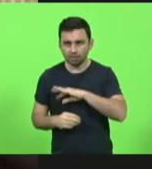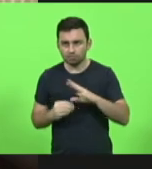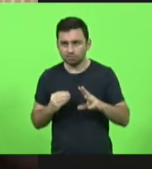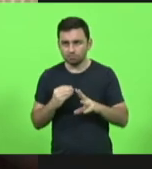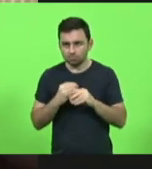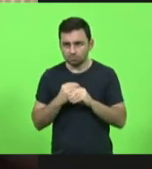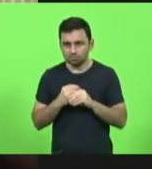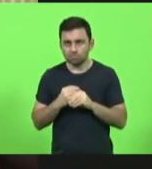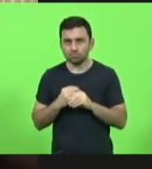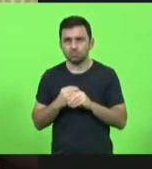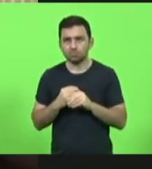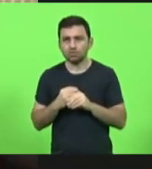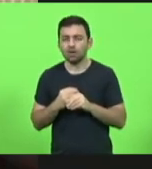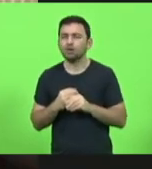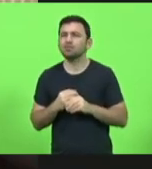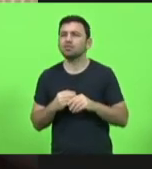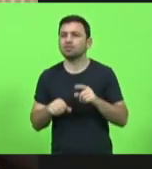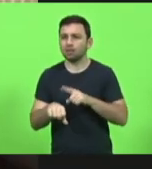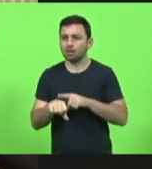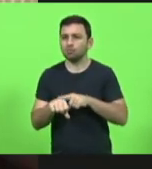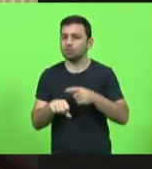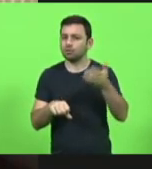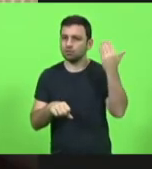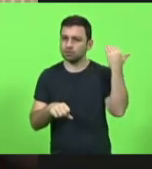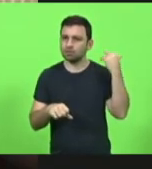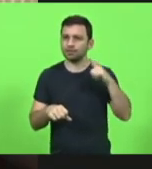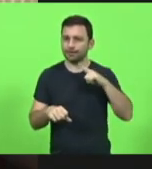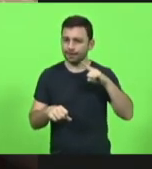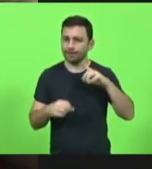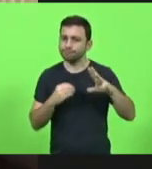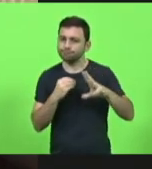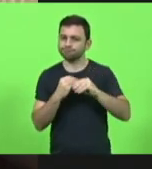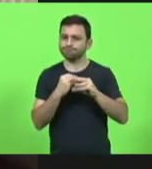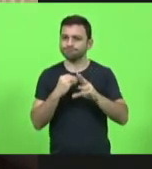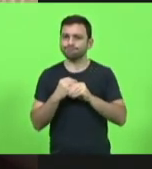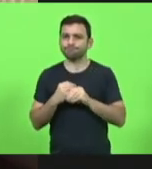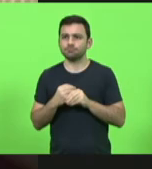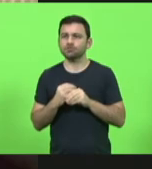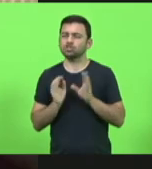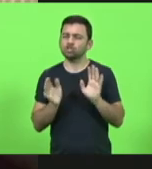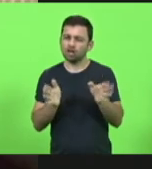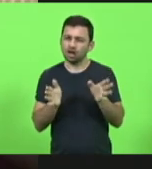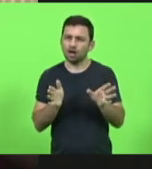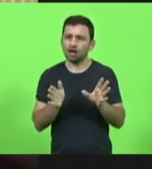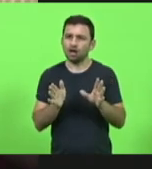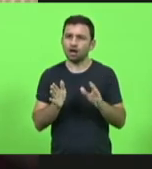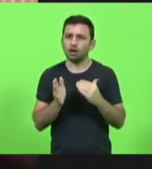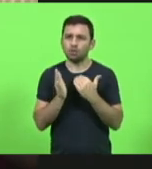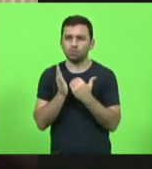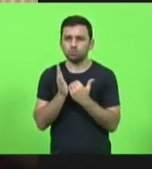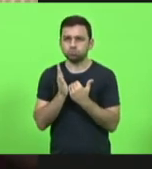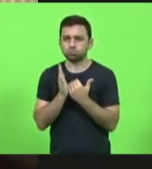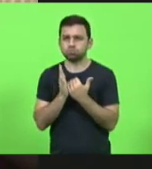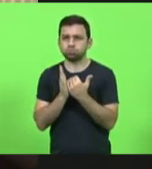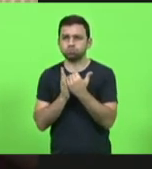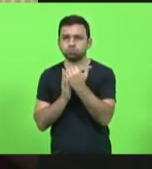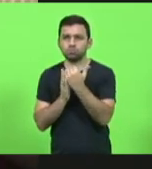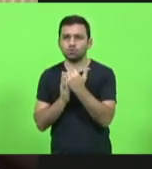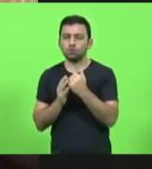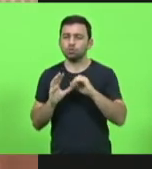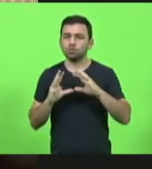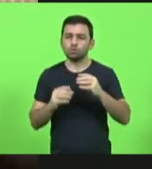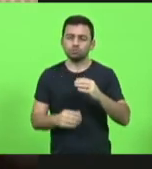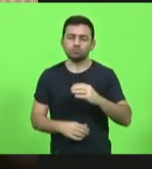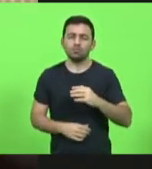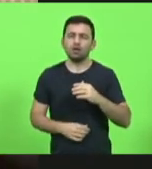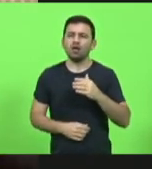há pouco tempo atrás houve já um acréscimo, houve já um avanço na remuneração dos coronéis, mas